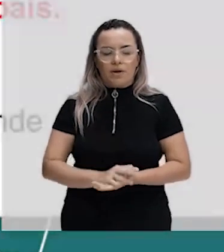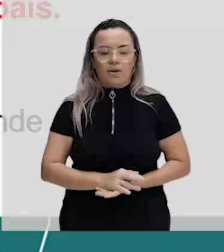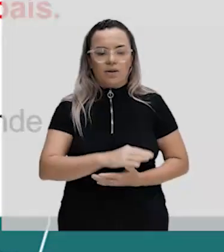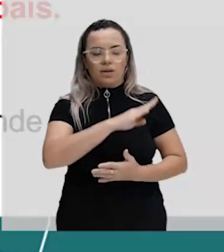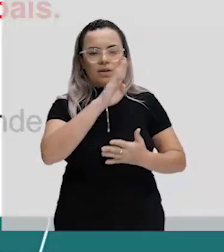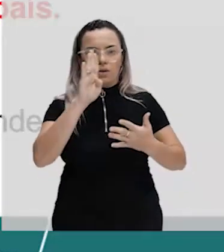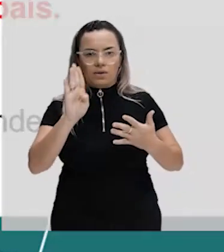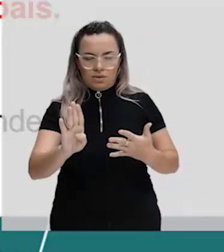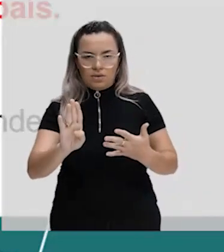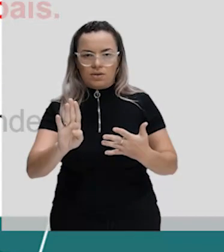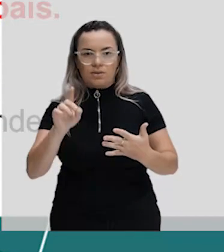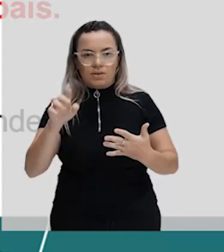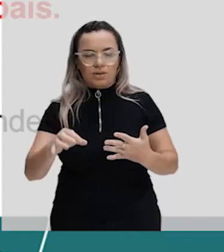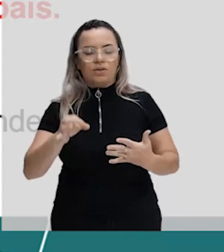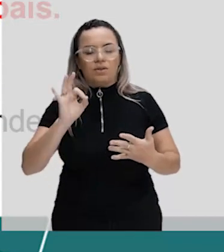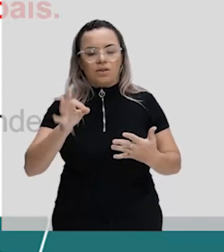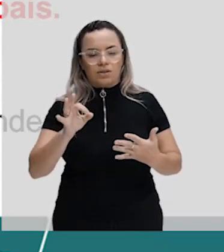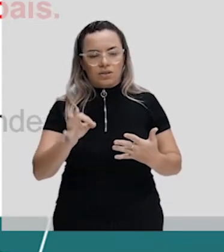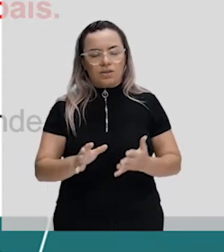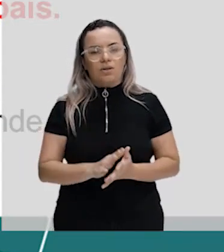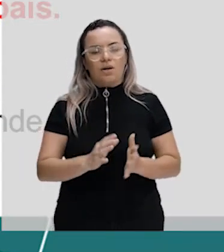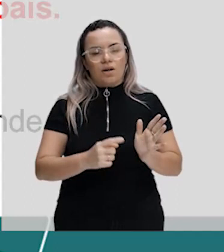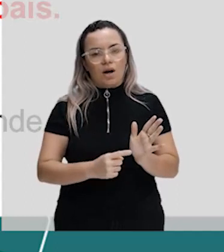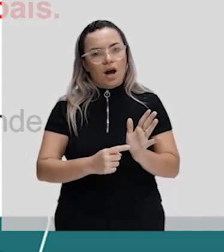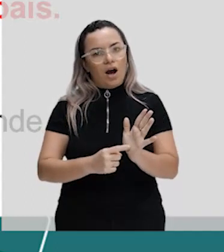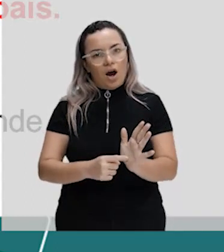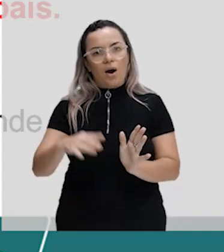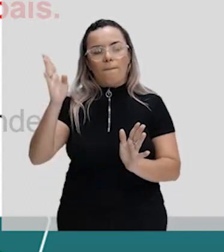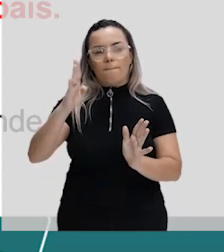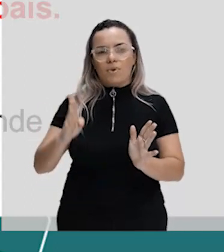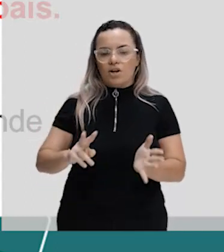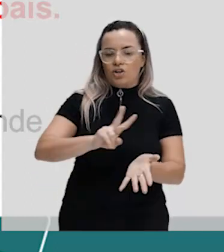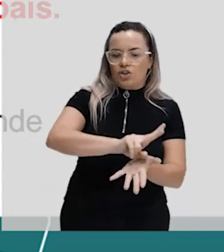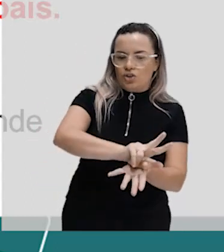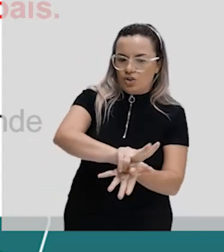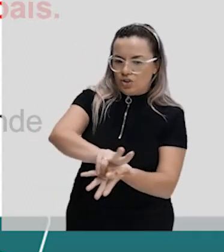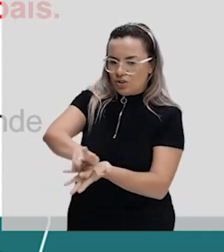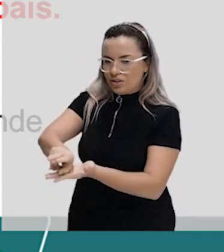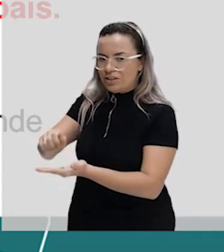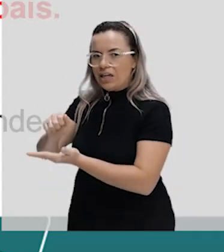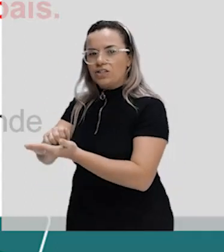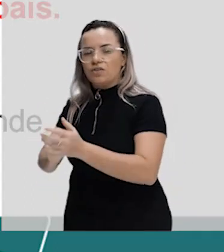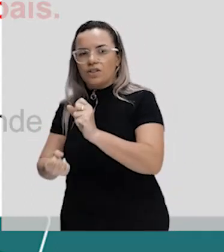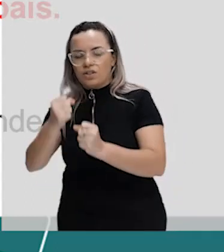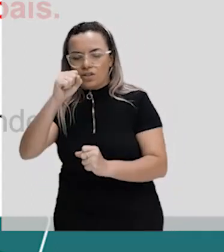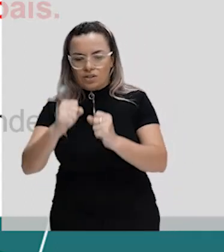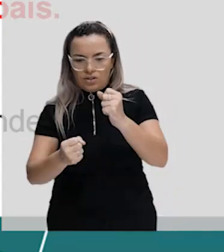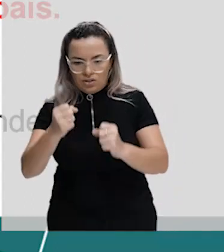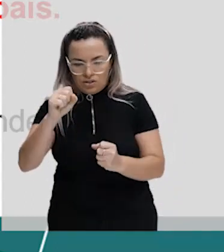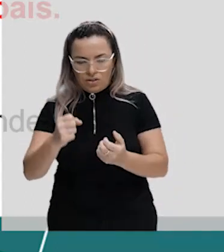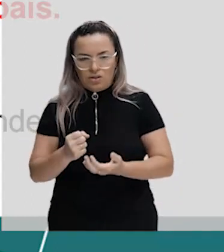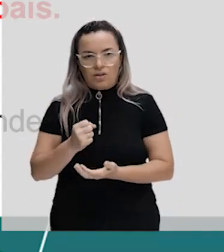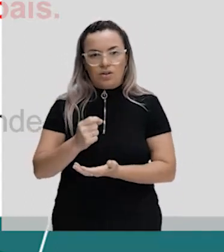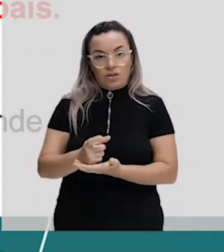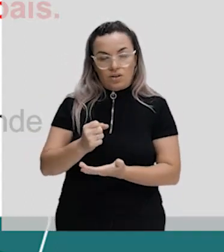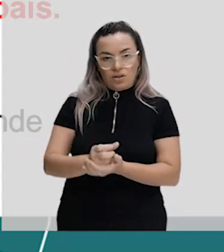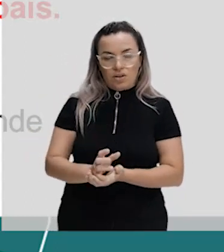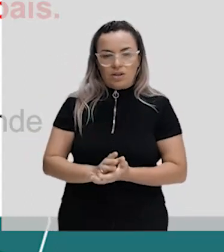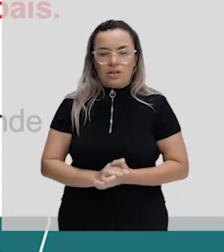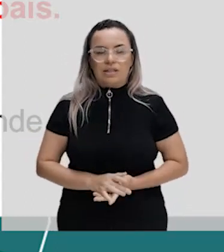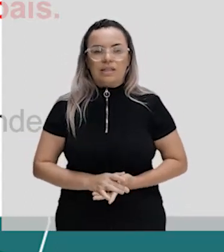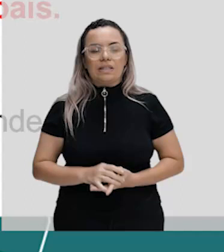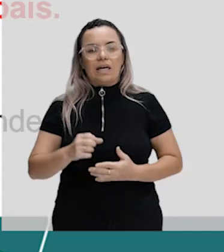ele apresenta uma boa diversificação dos ramos da atividade industrial do país, atuando nas indústrias de base,